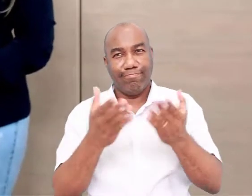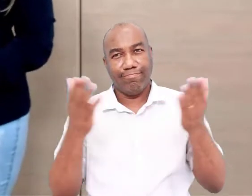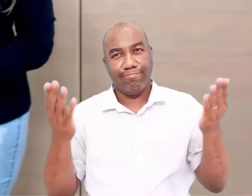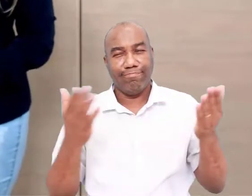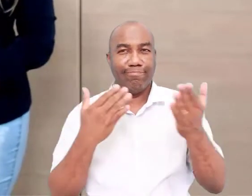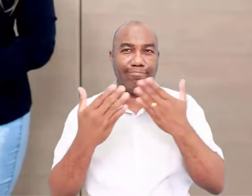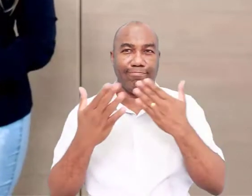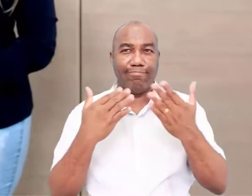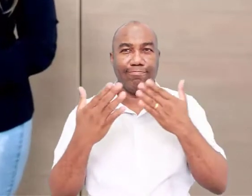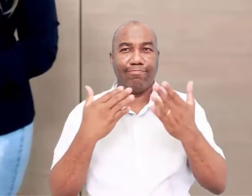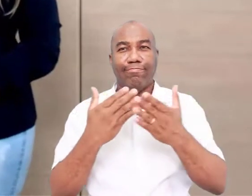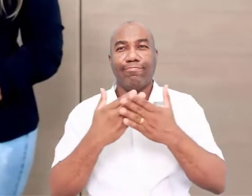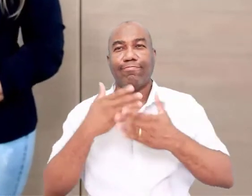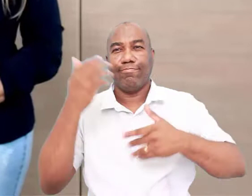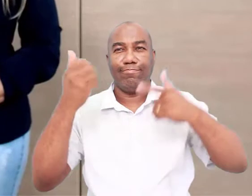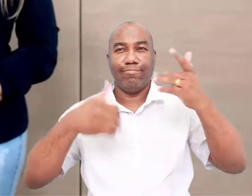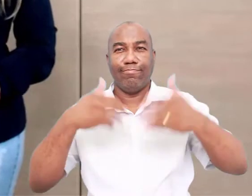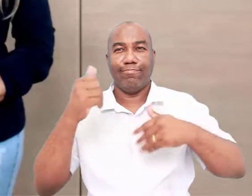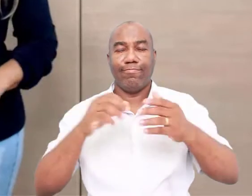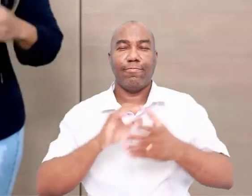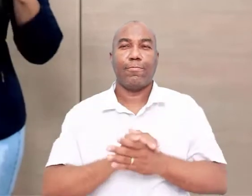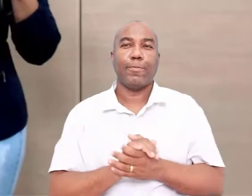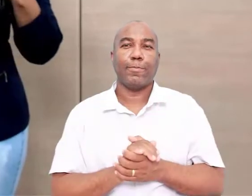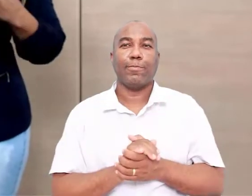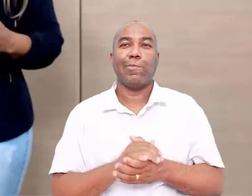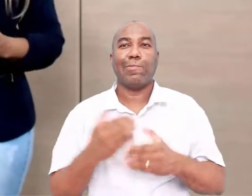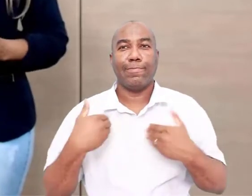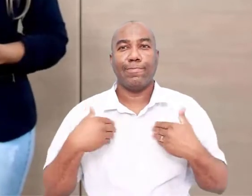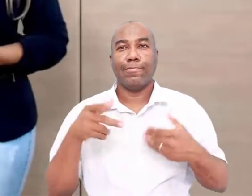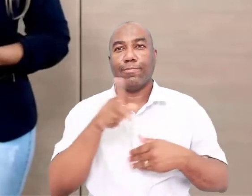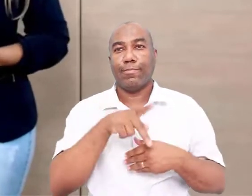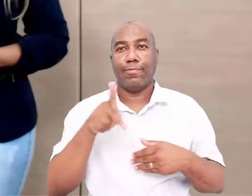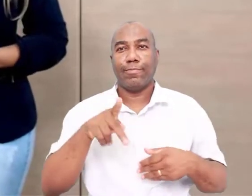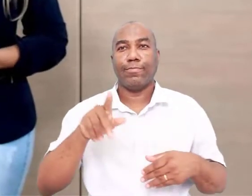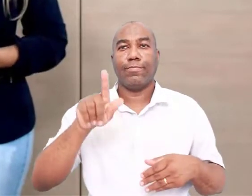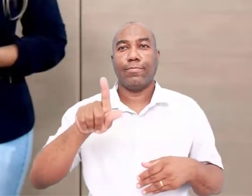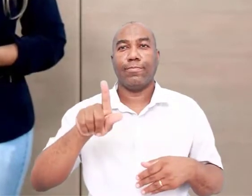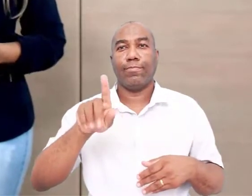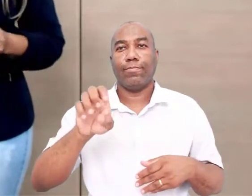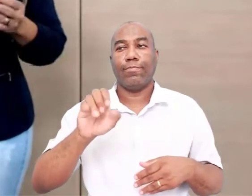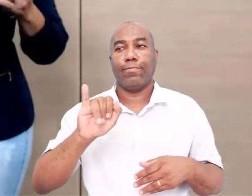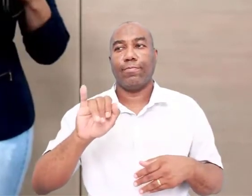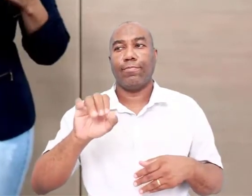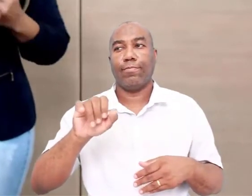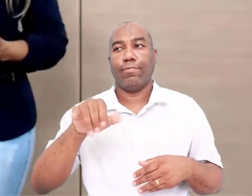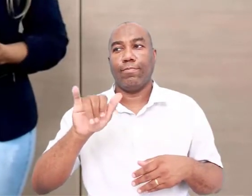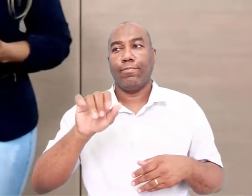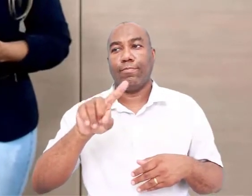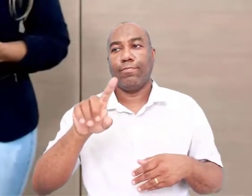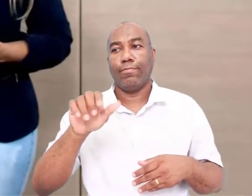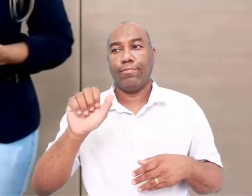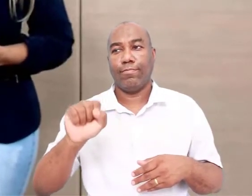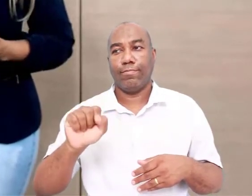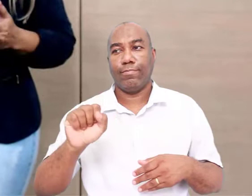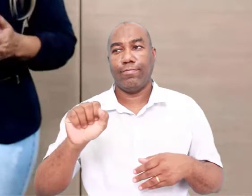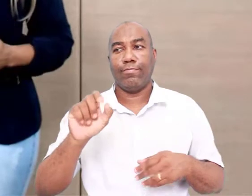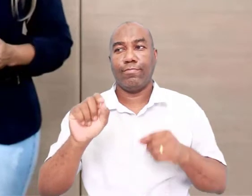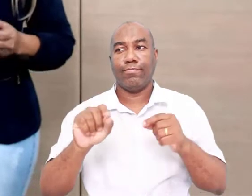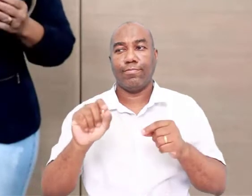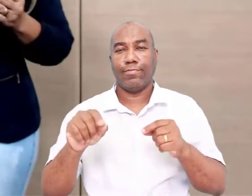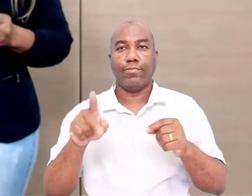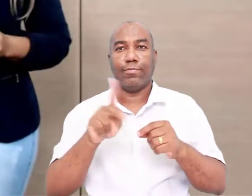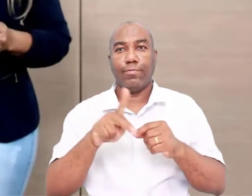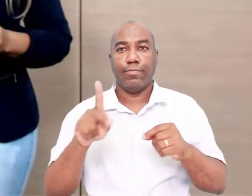para a gente dar continuidade às nossas aulas. Eu sou a professora Geisa, sou professora de História. Com